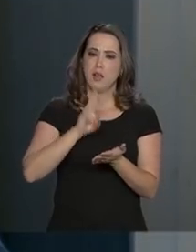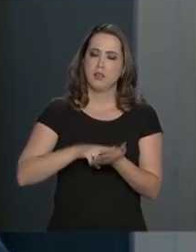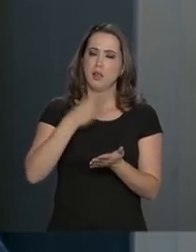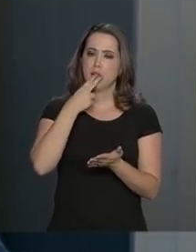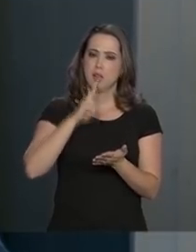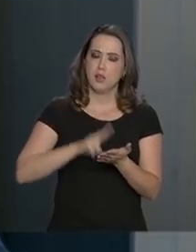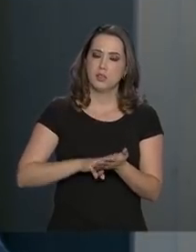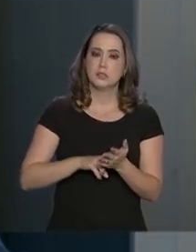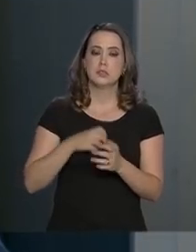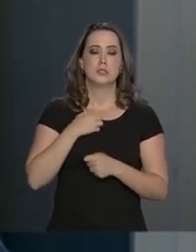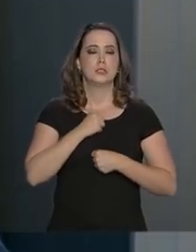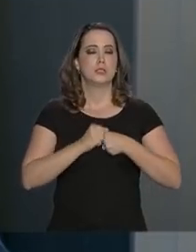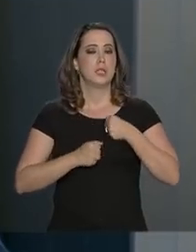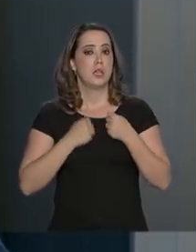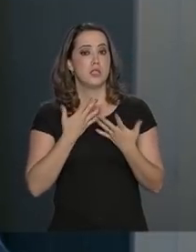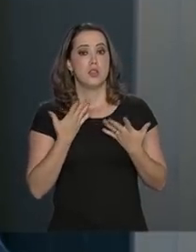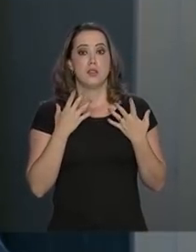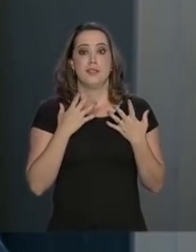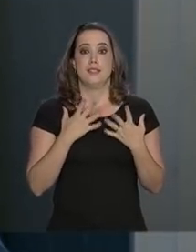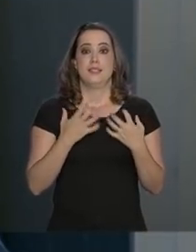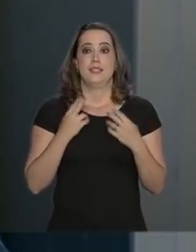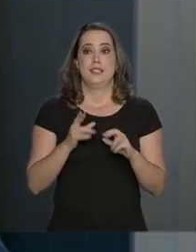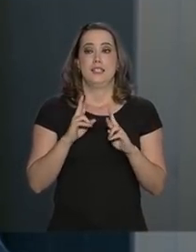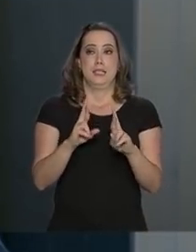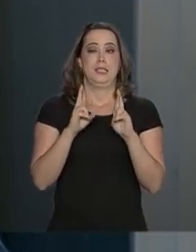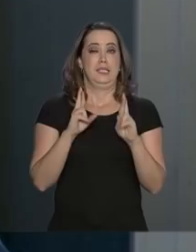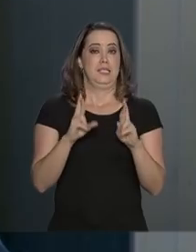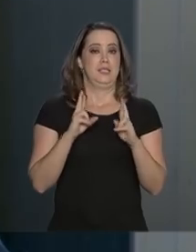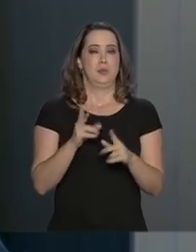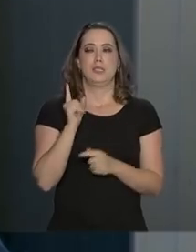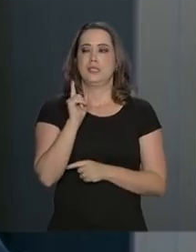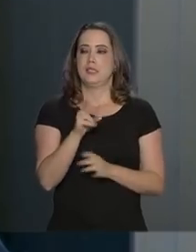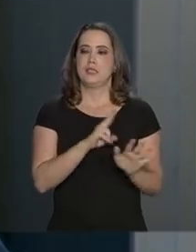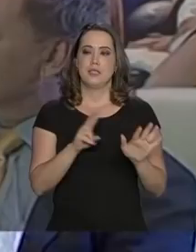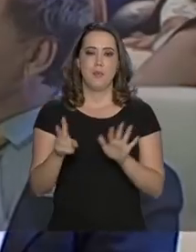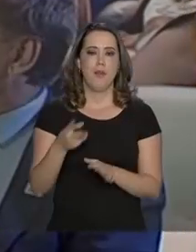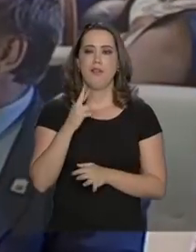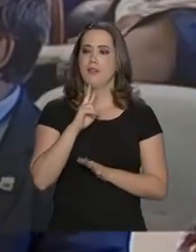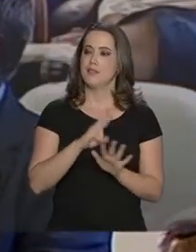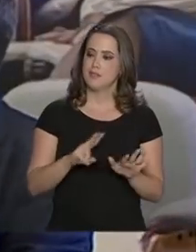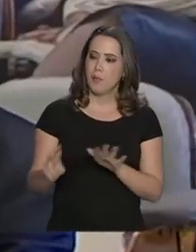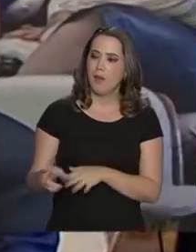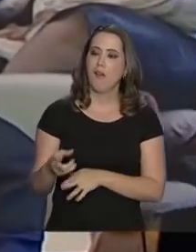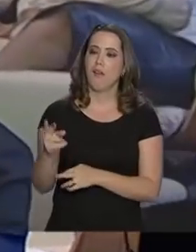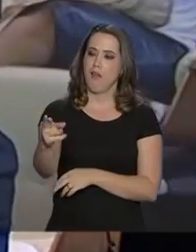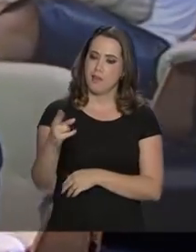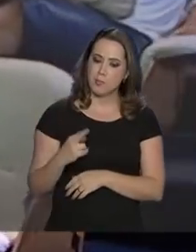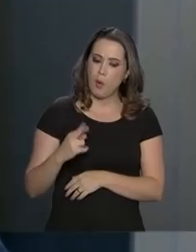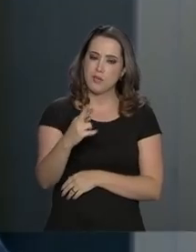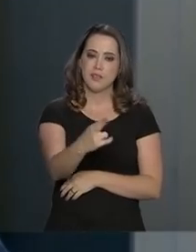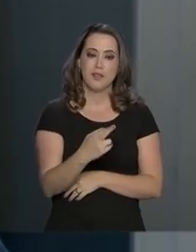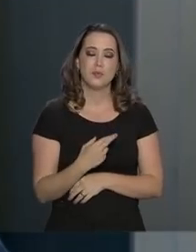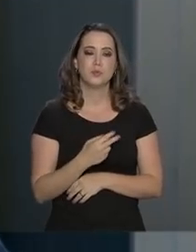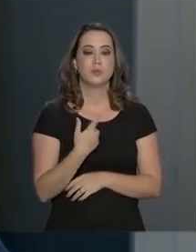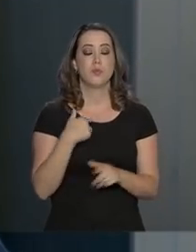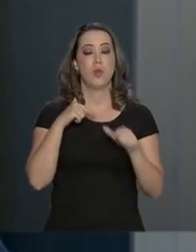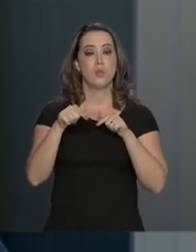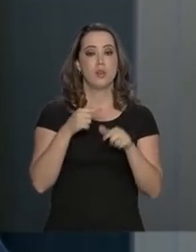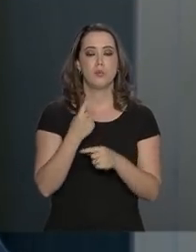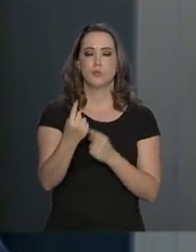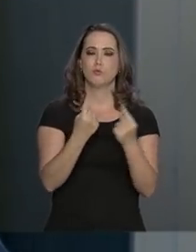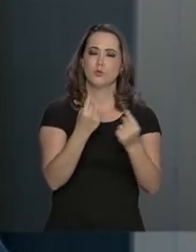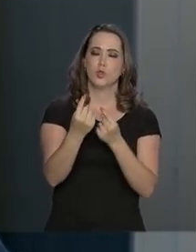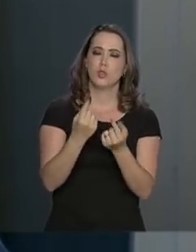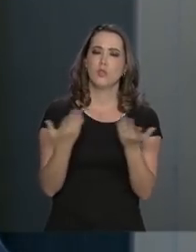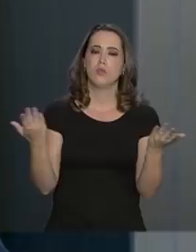E ansiosamente esperei cada semana que chegassem as respostas. A missão que cada um de vocês